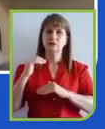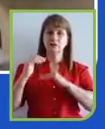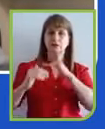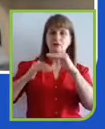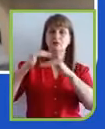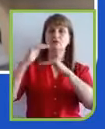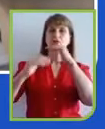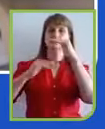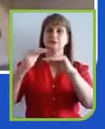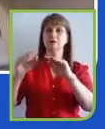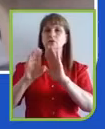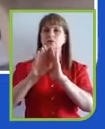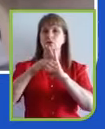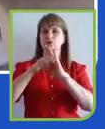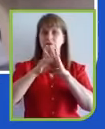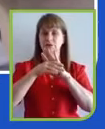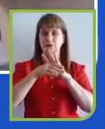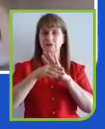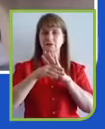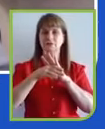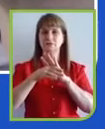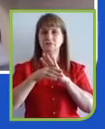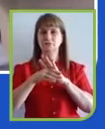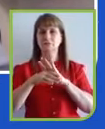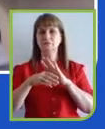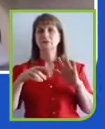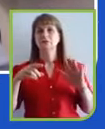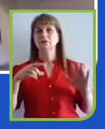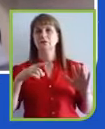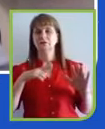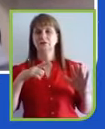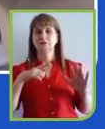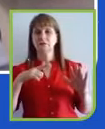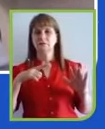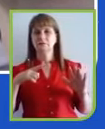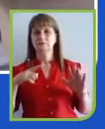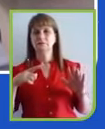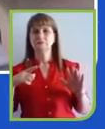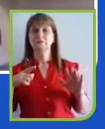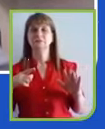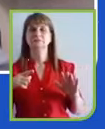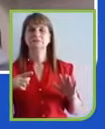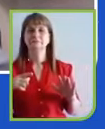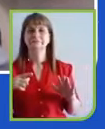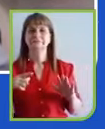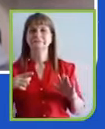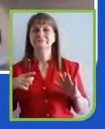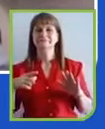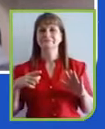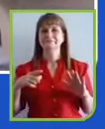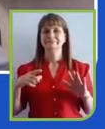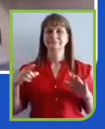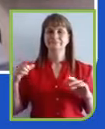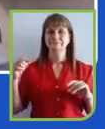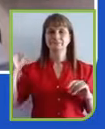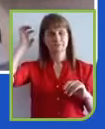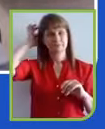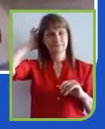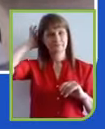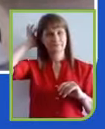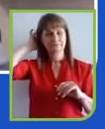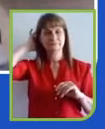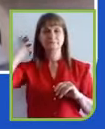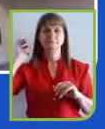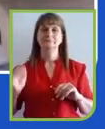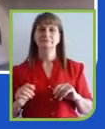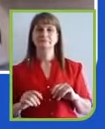está certo? Vem como uma onda. Desde os anos 90, quando a gente tinha o Triple Bottom Line que mostrava aquele